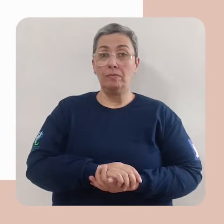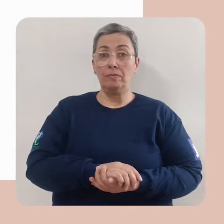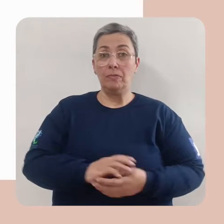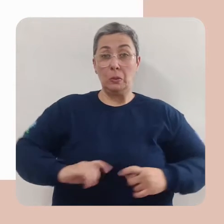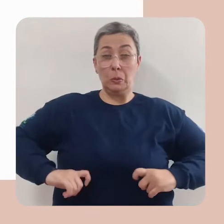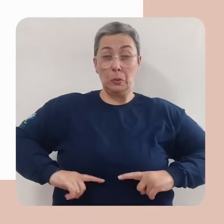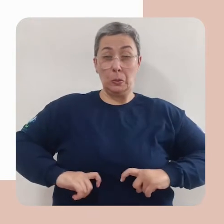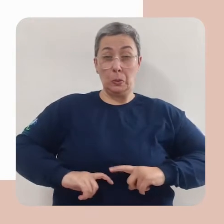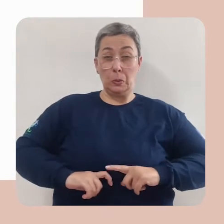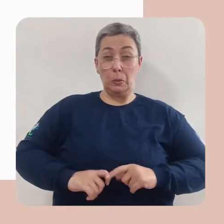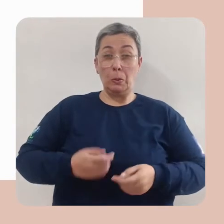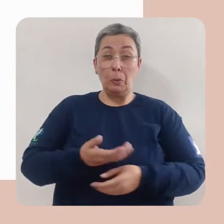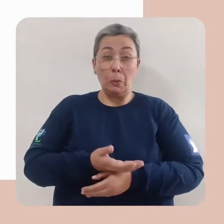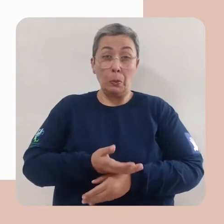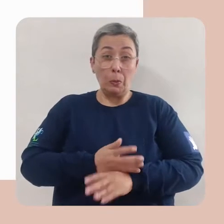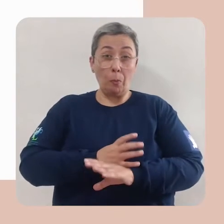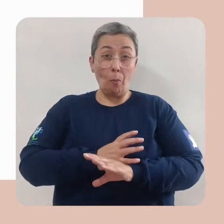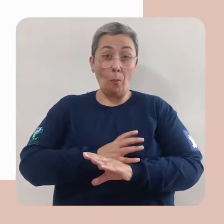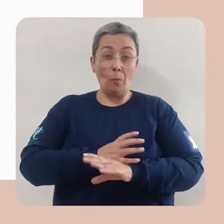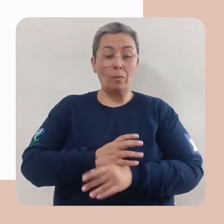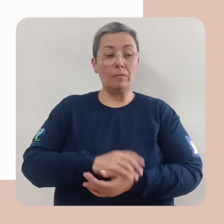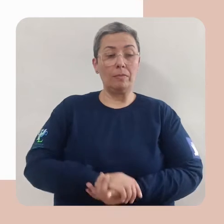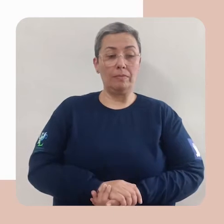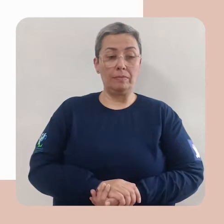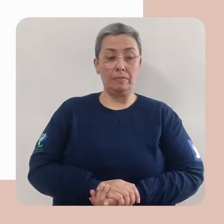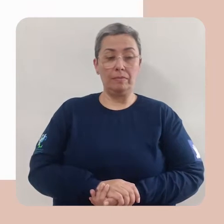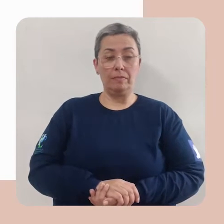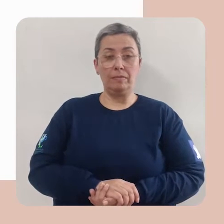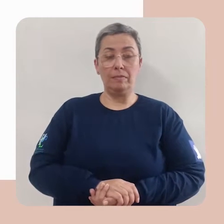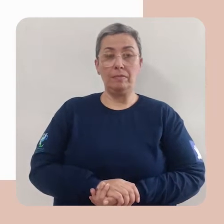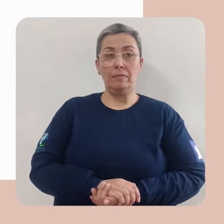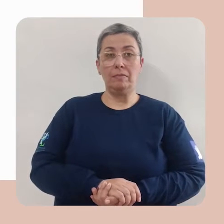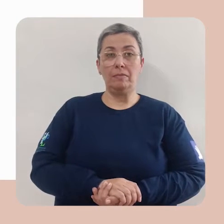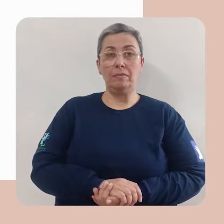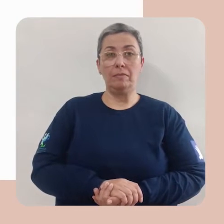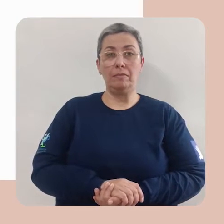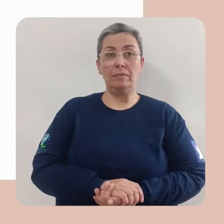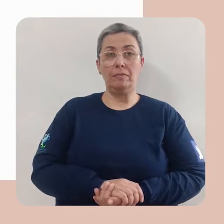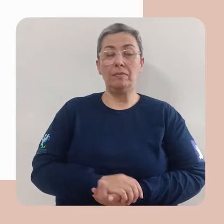barriga vazia.